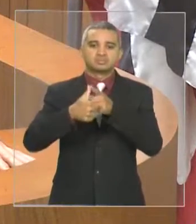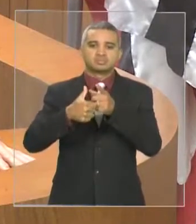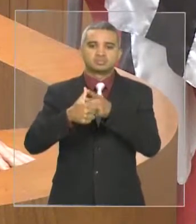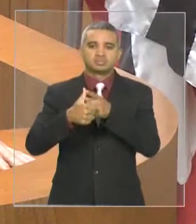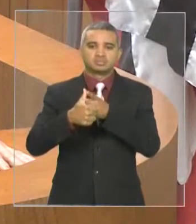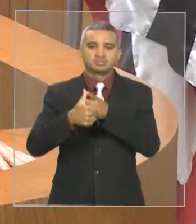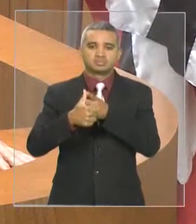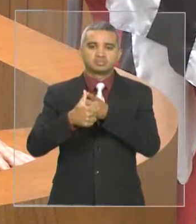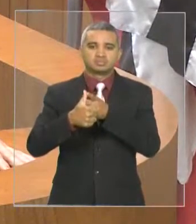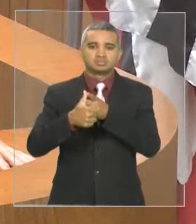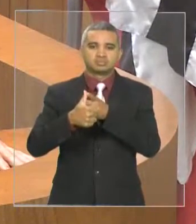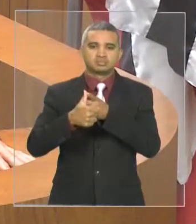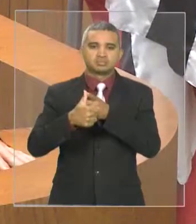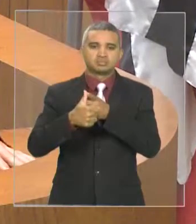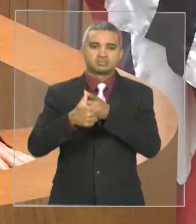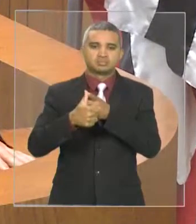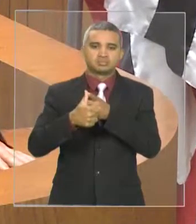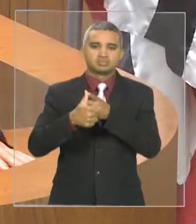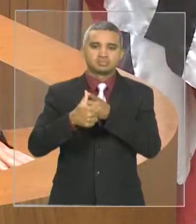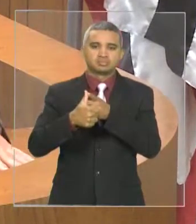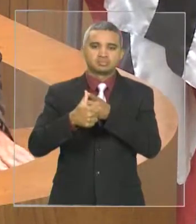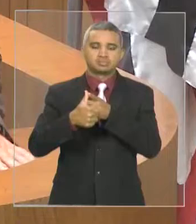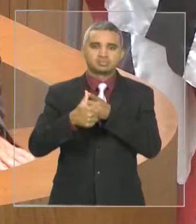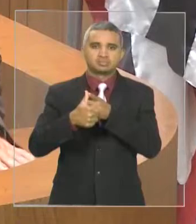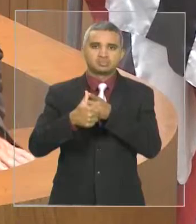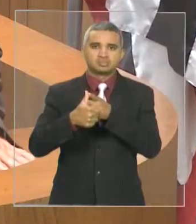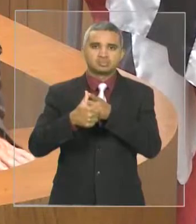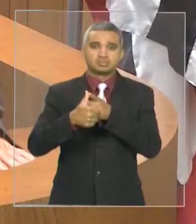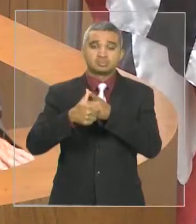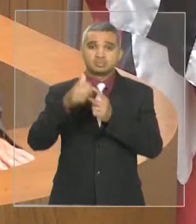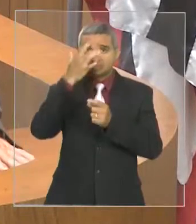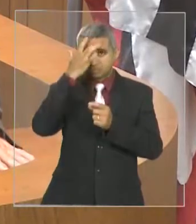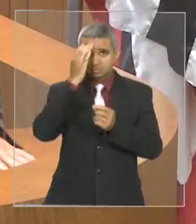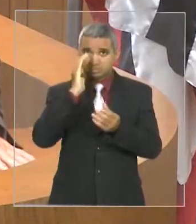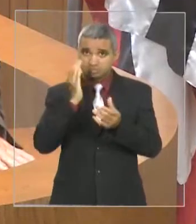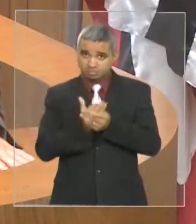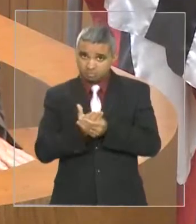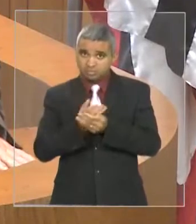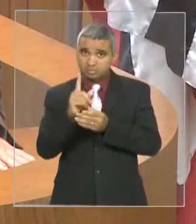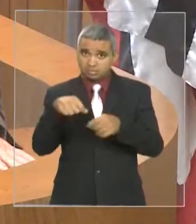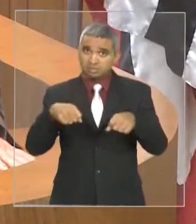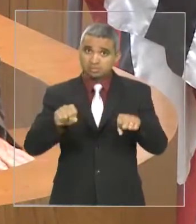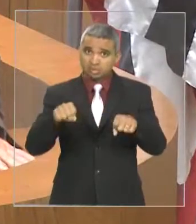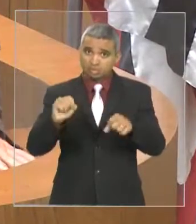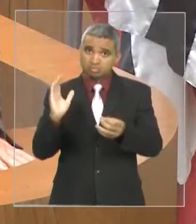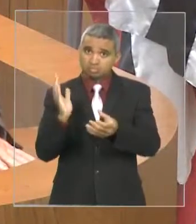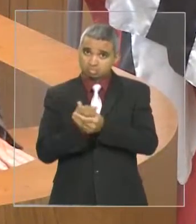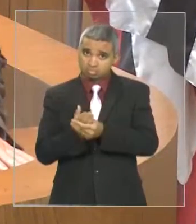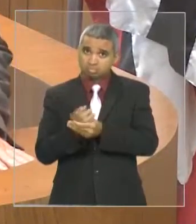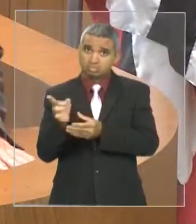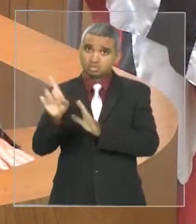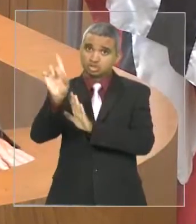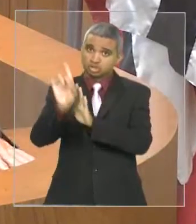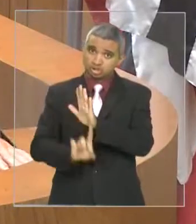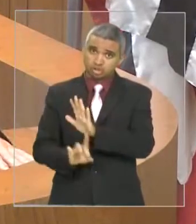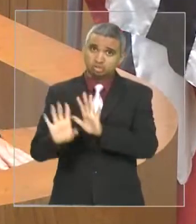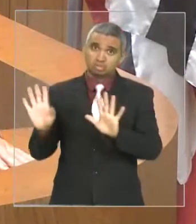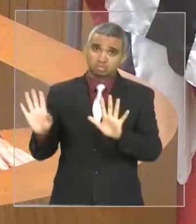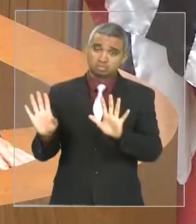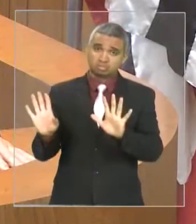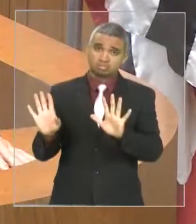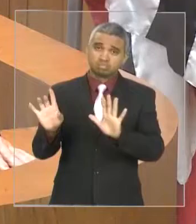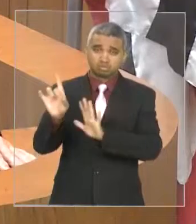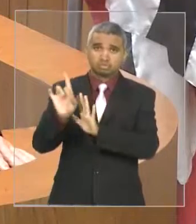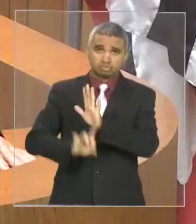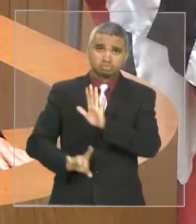quem entrou no Tribunal de Justiça foi morto com todo o direito que cabe a ele, é um direito